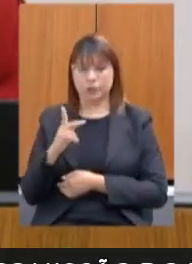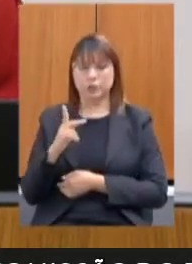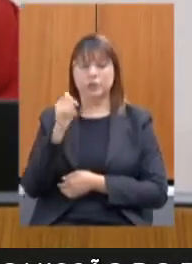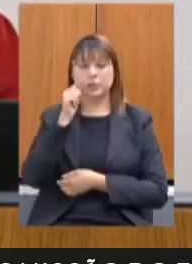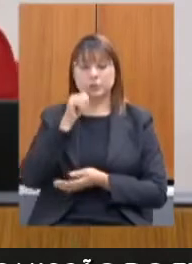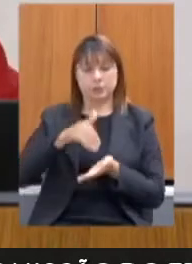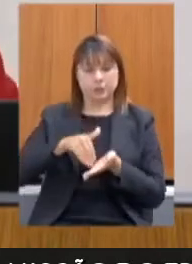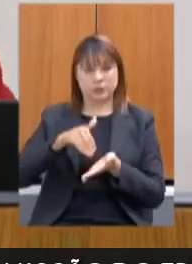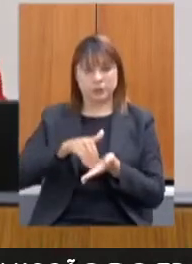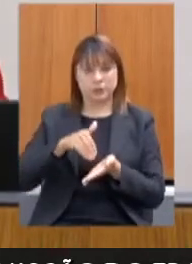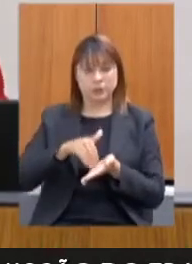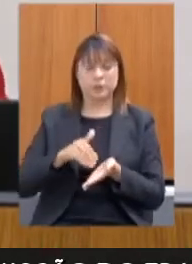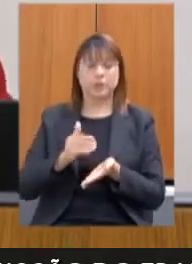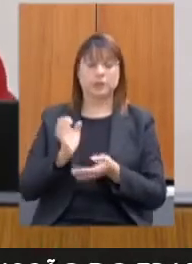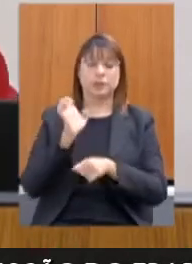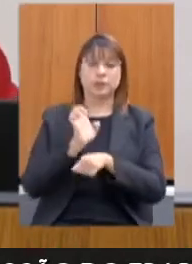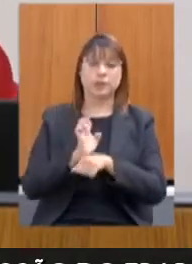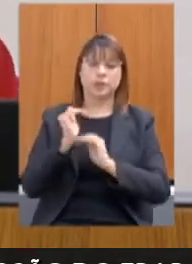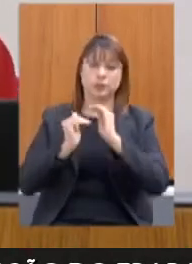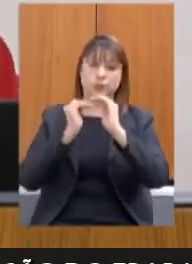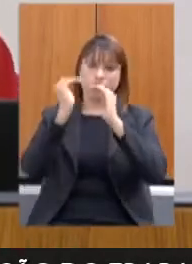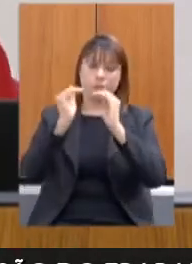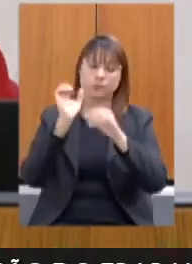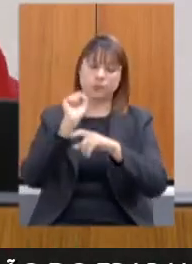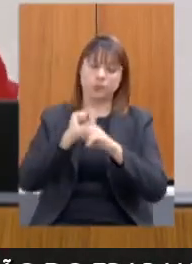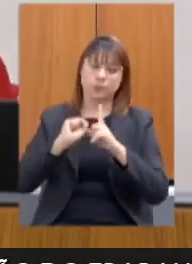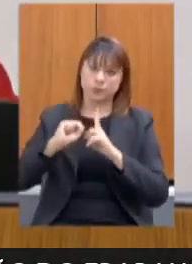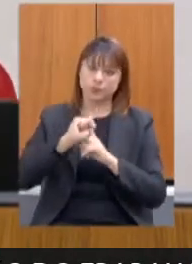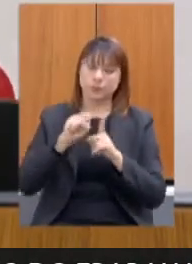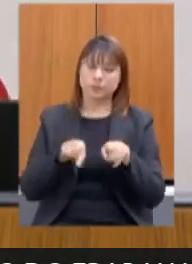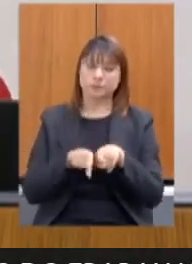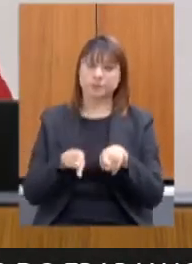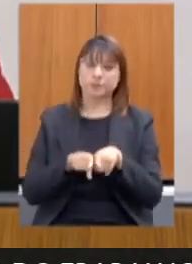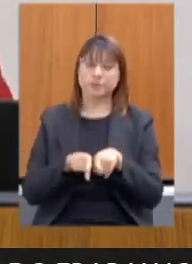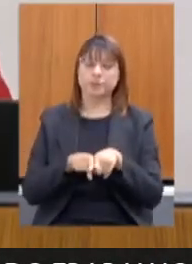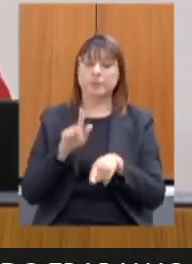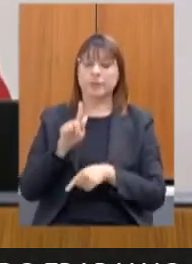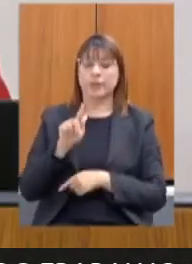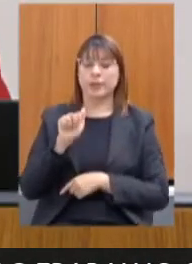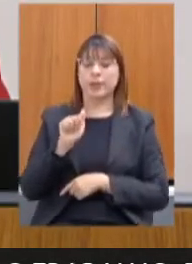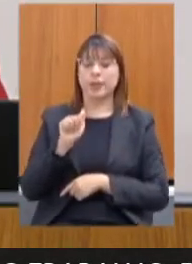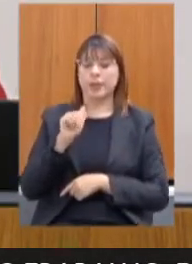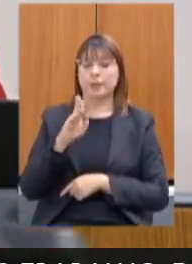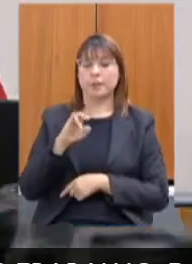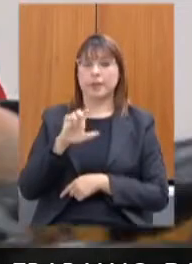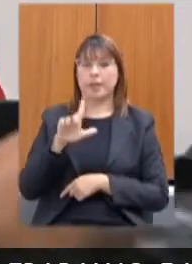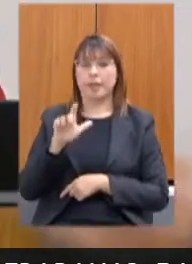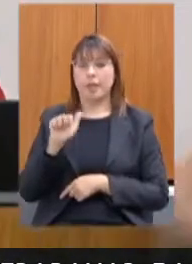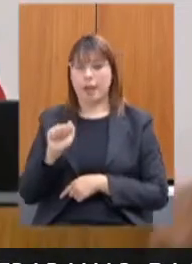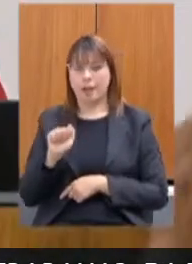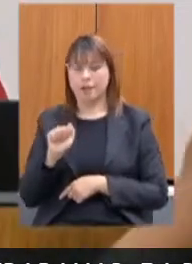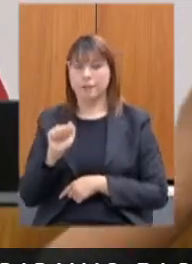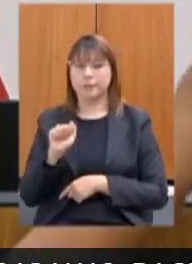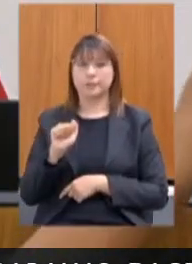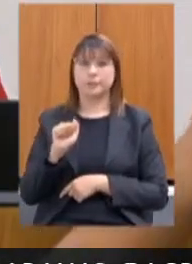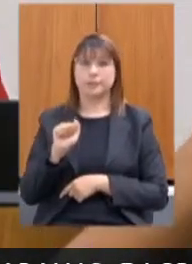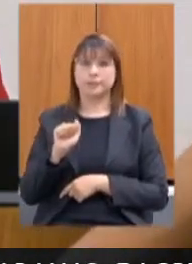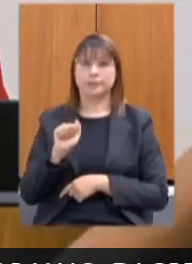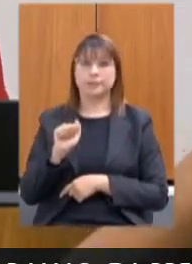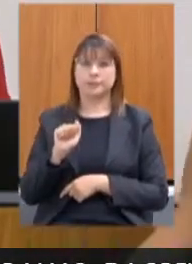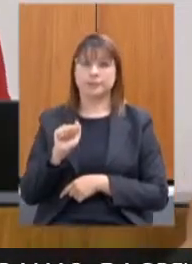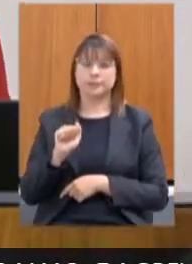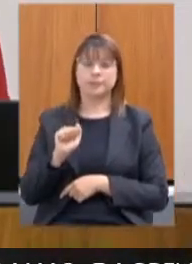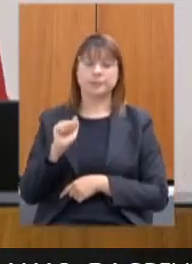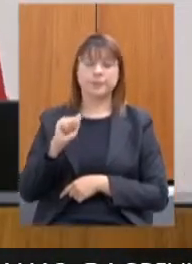secretária do Estado de Desenvolvimento Social. Registramos também a presença de Gabriela Gervasson, rei,